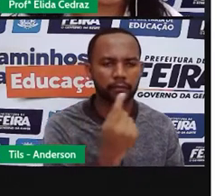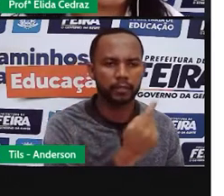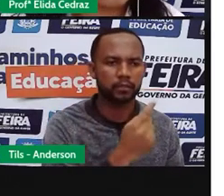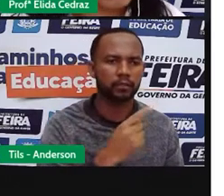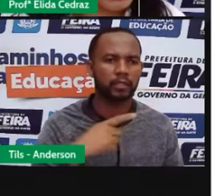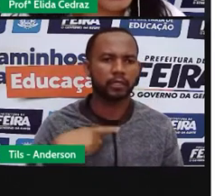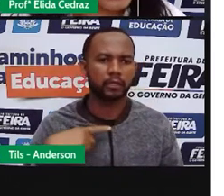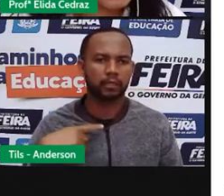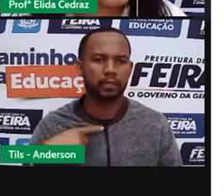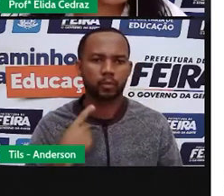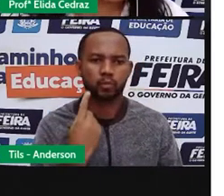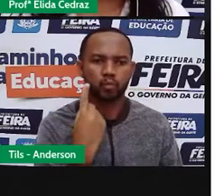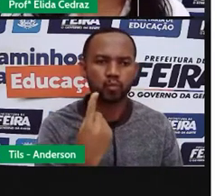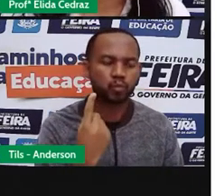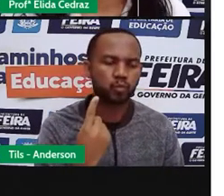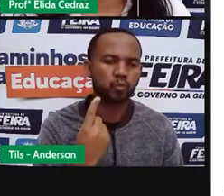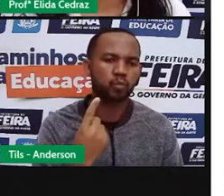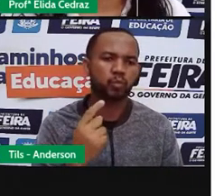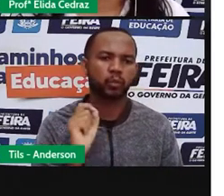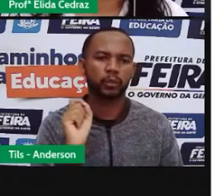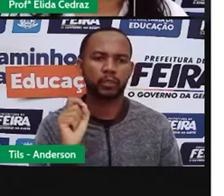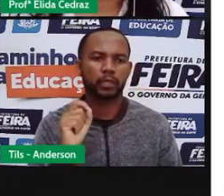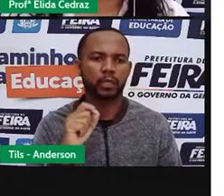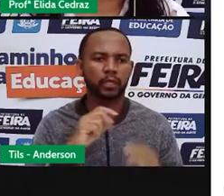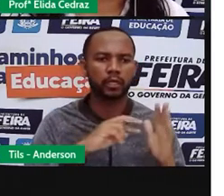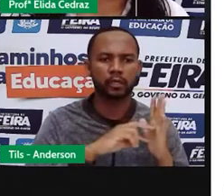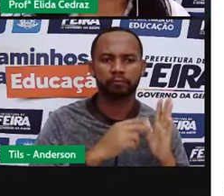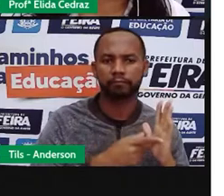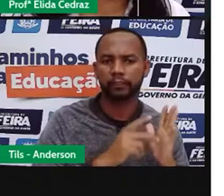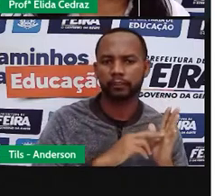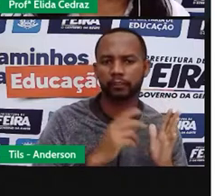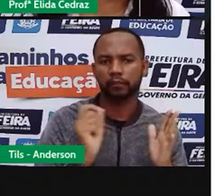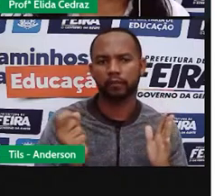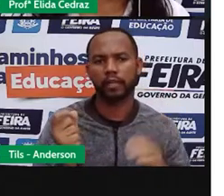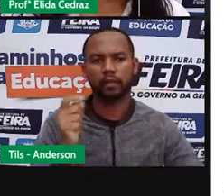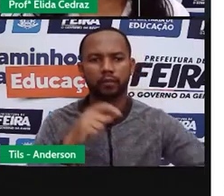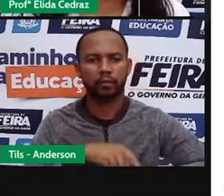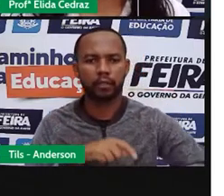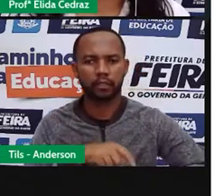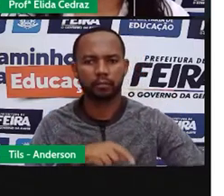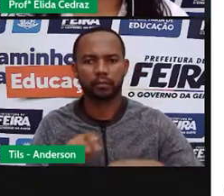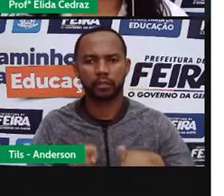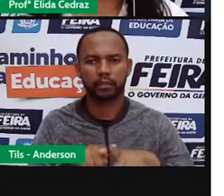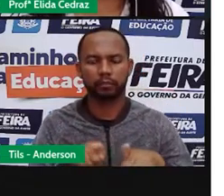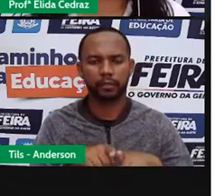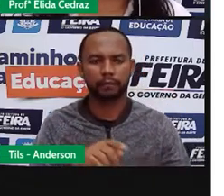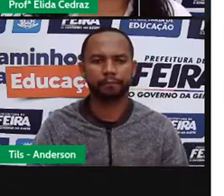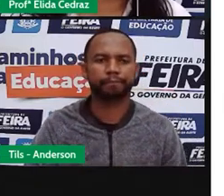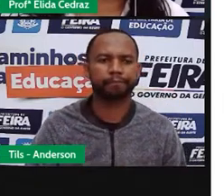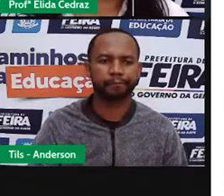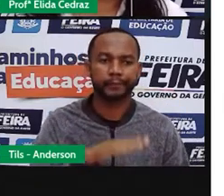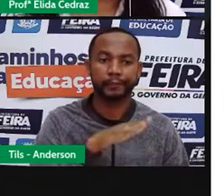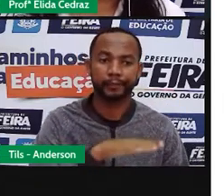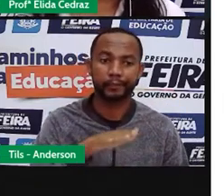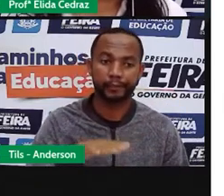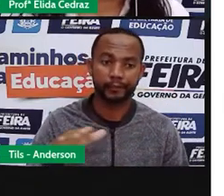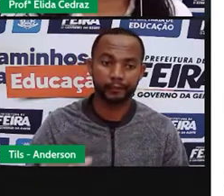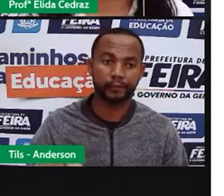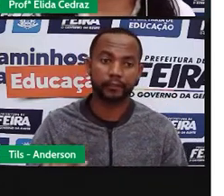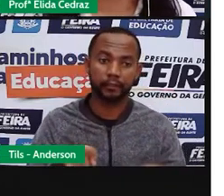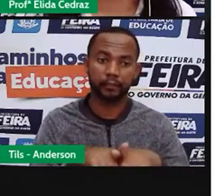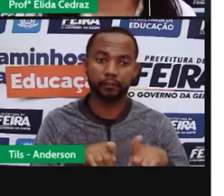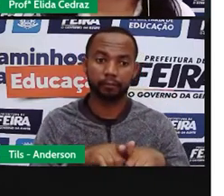possui uma rotina e uma forma de aproveitar o seu tempo. As crianças geralmente